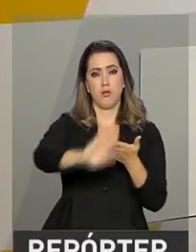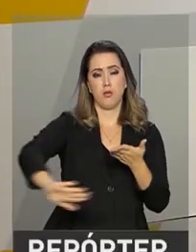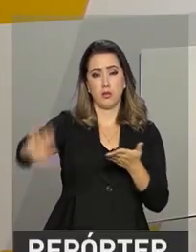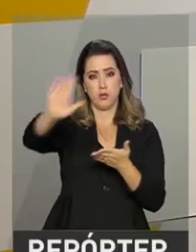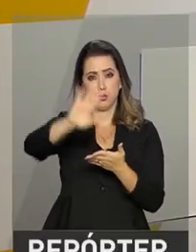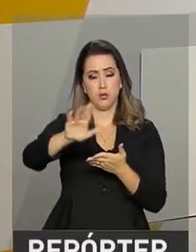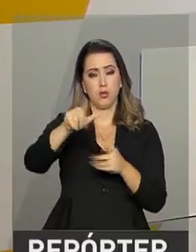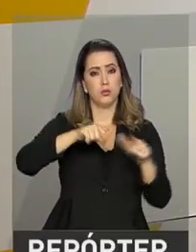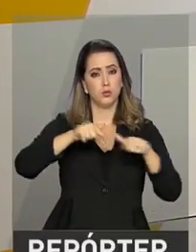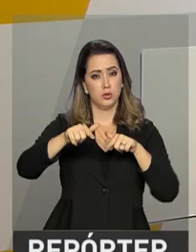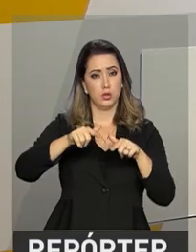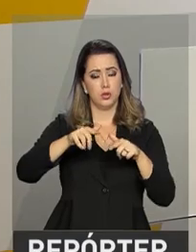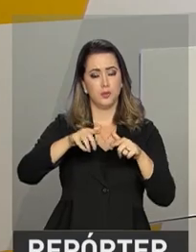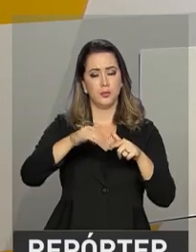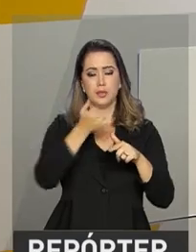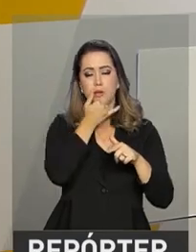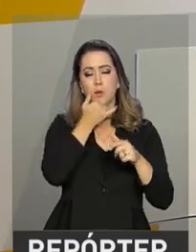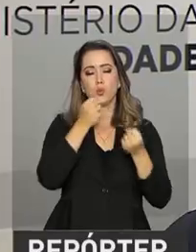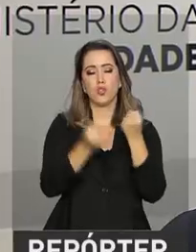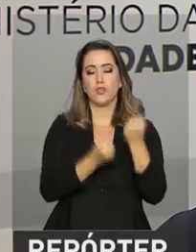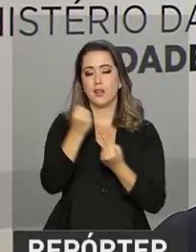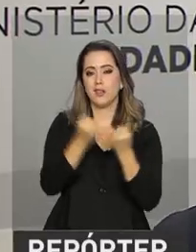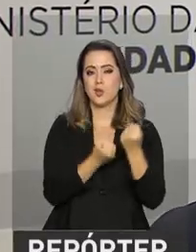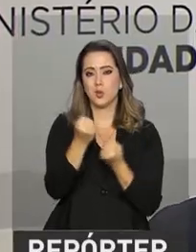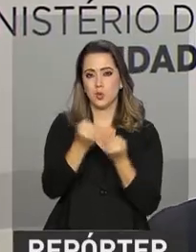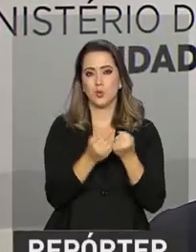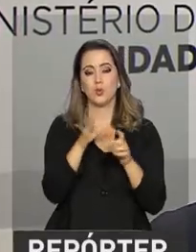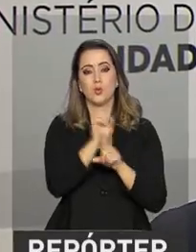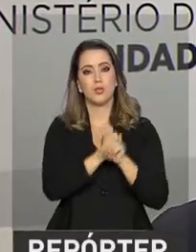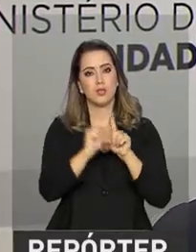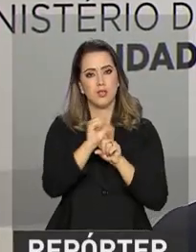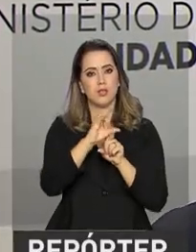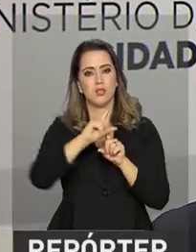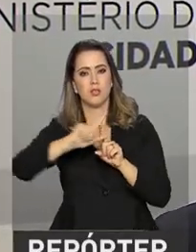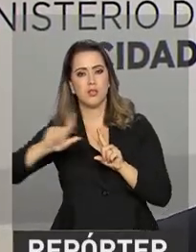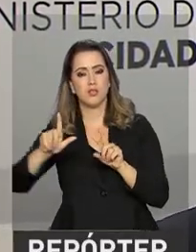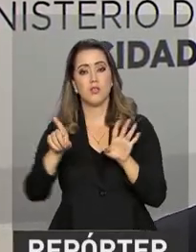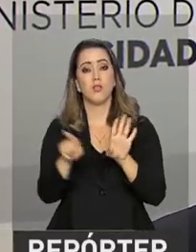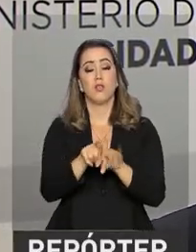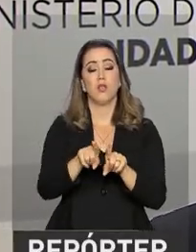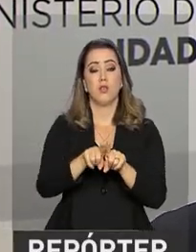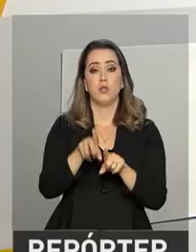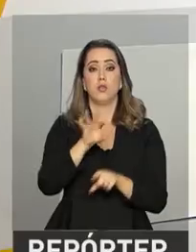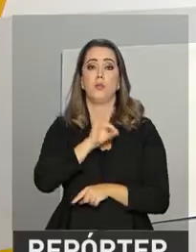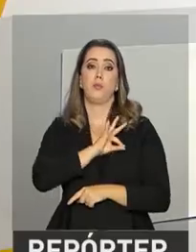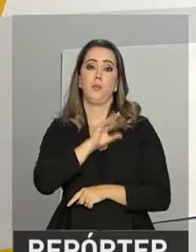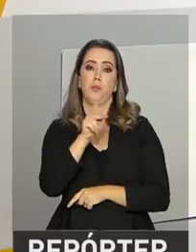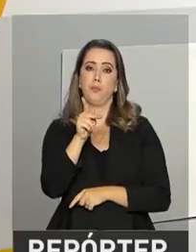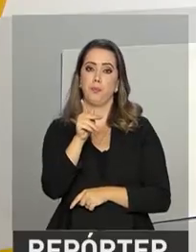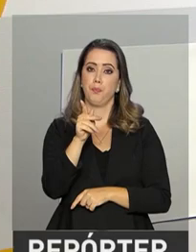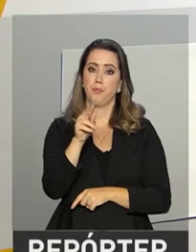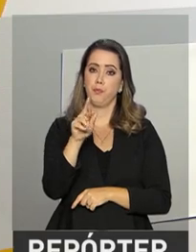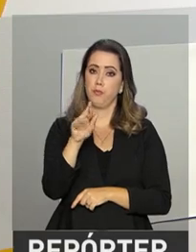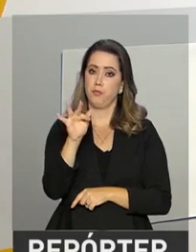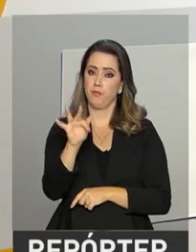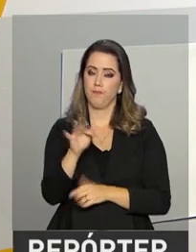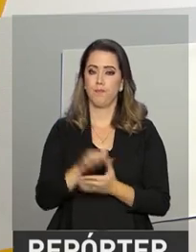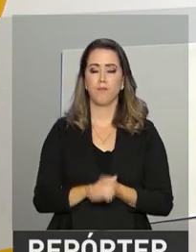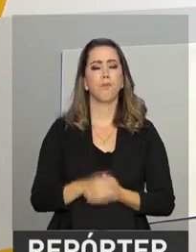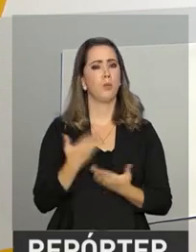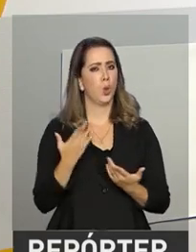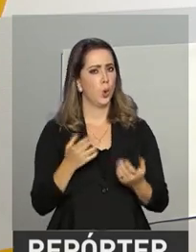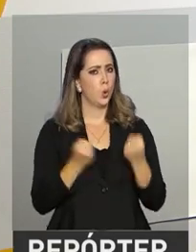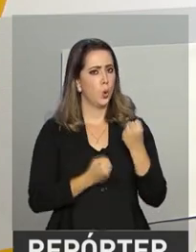propostas enviadas pelos Conselhos de Trânsito, Sociedade Civil e pela Polícia Rodoviária Federal. O trânsito é um tripé